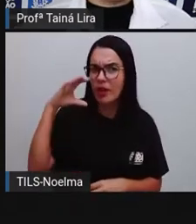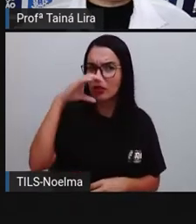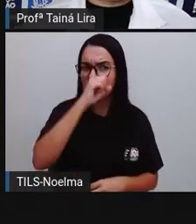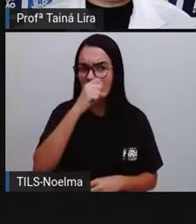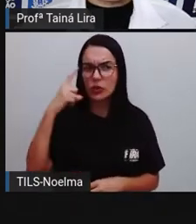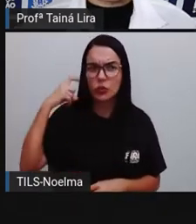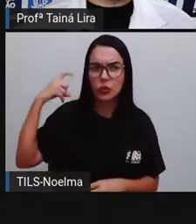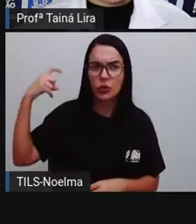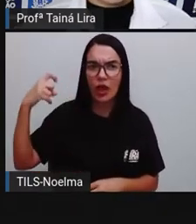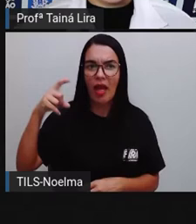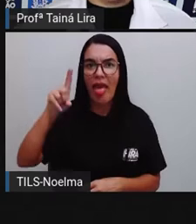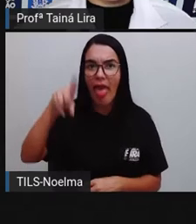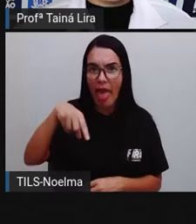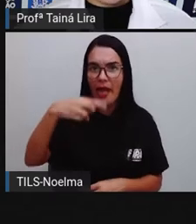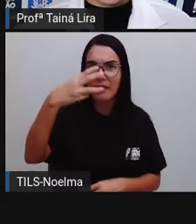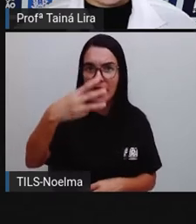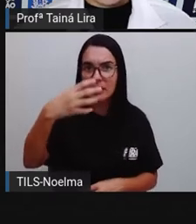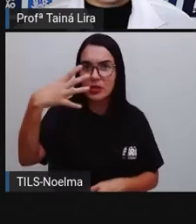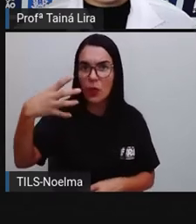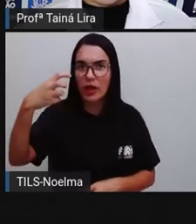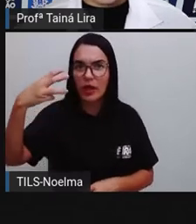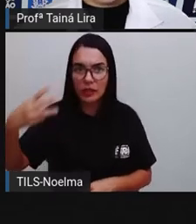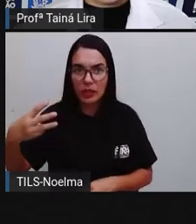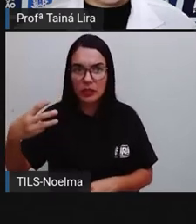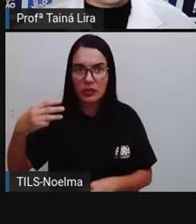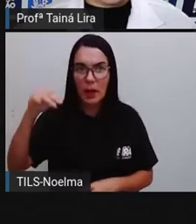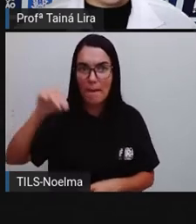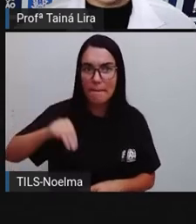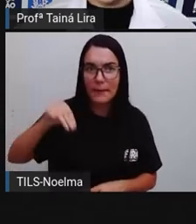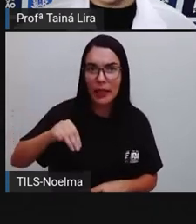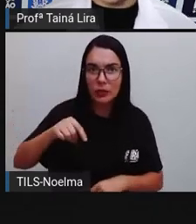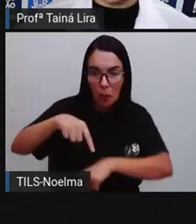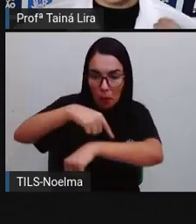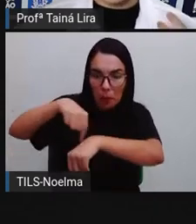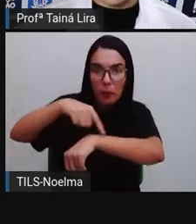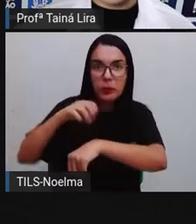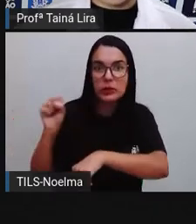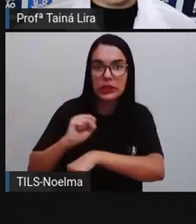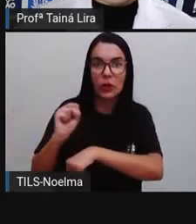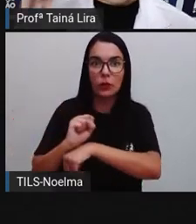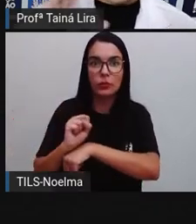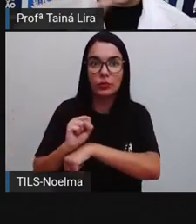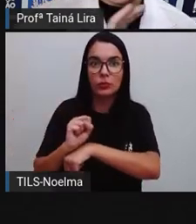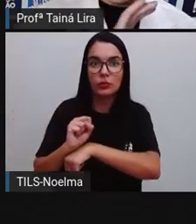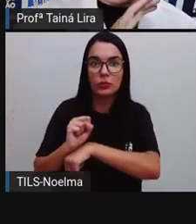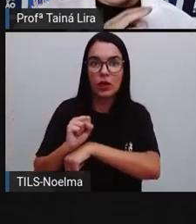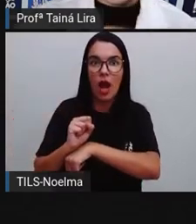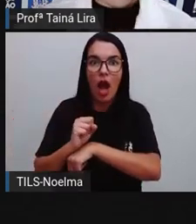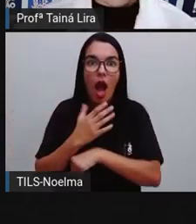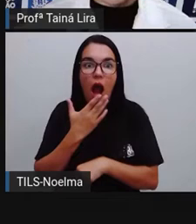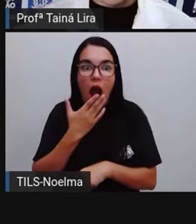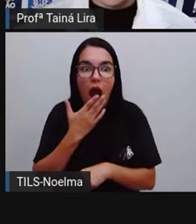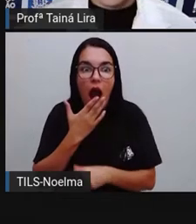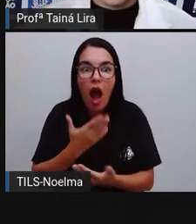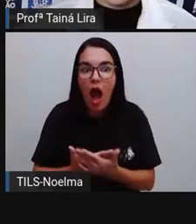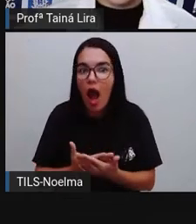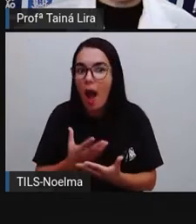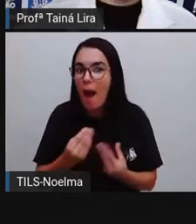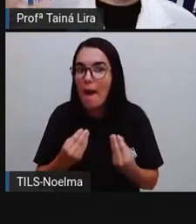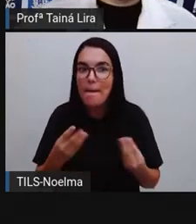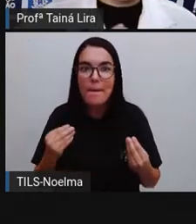343 metros por segundo? Ou seja, o som, ele é muito rápido.